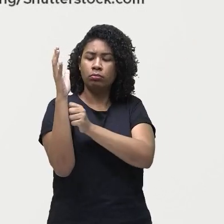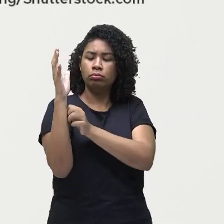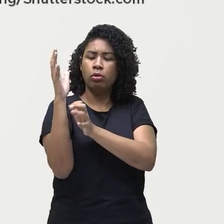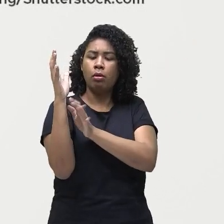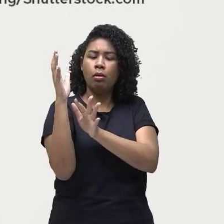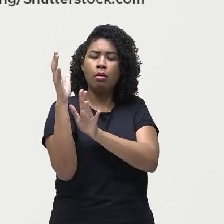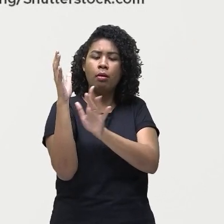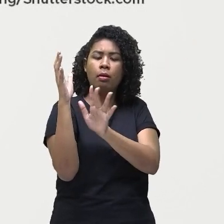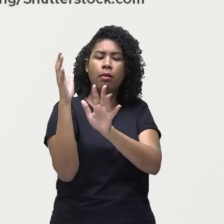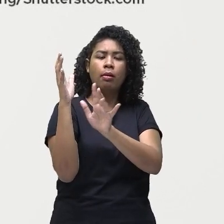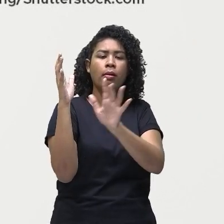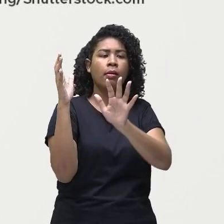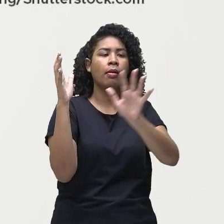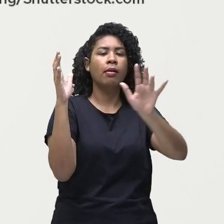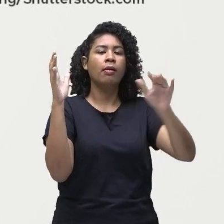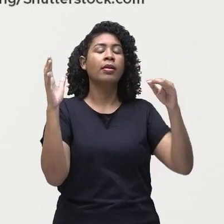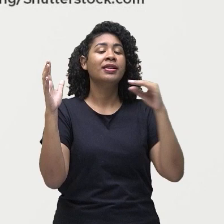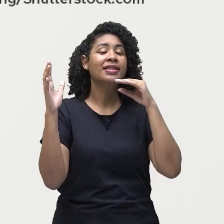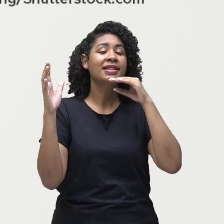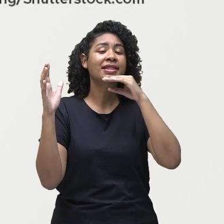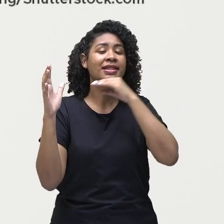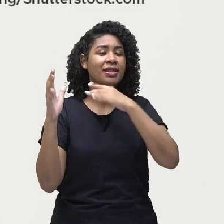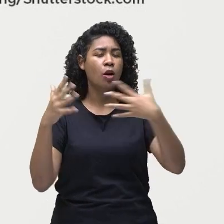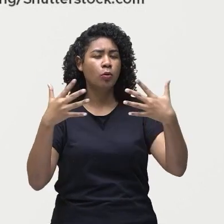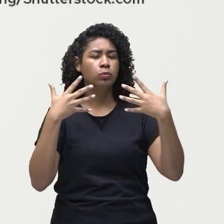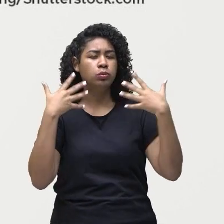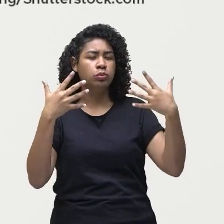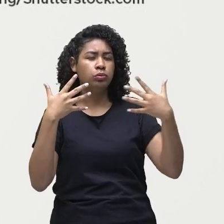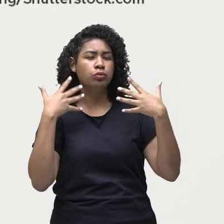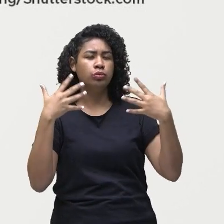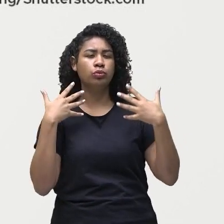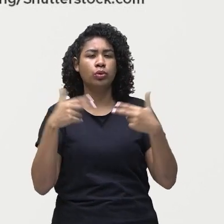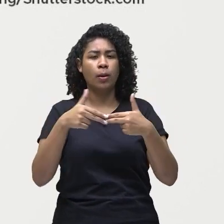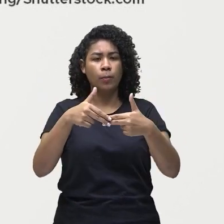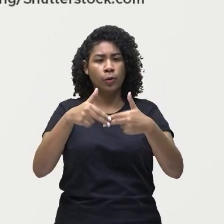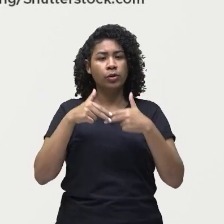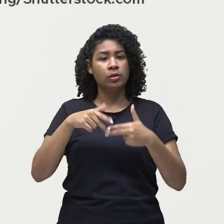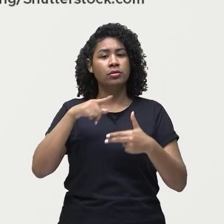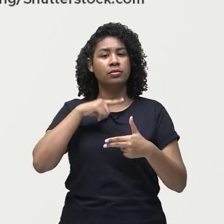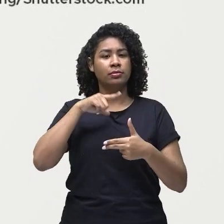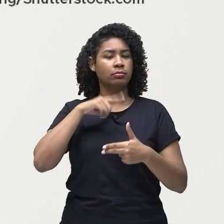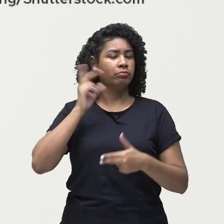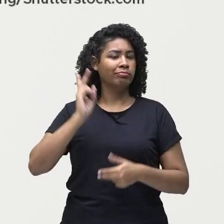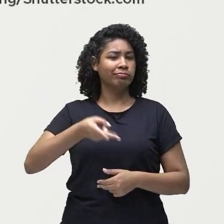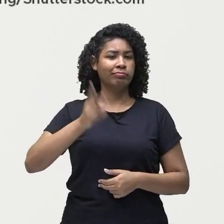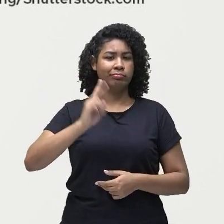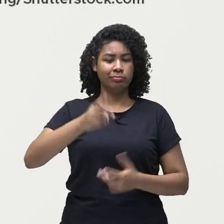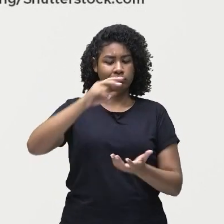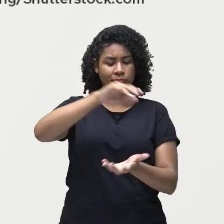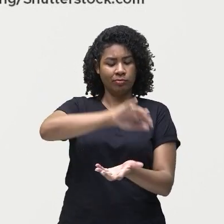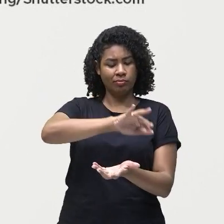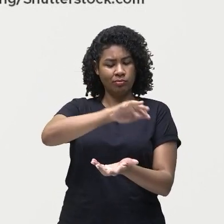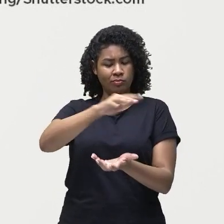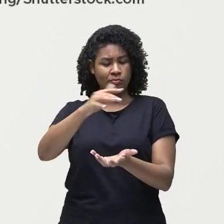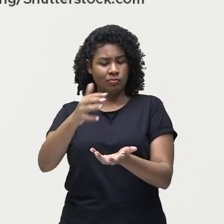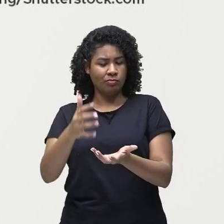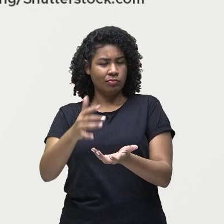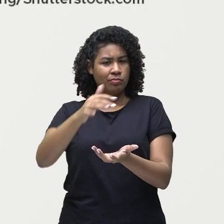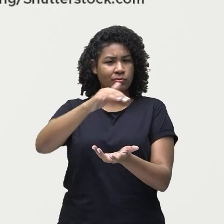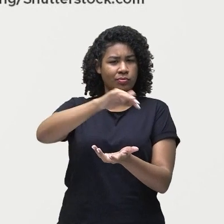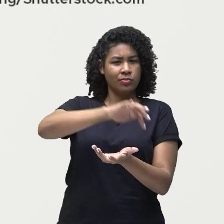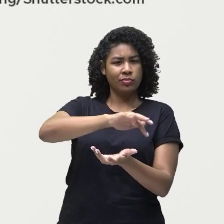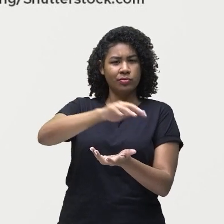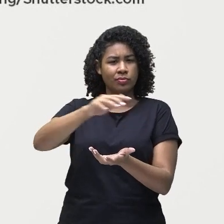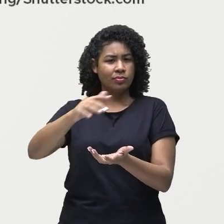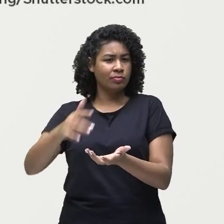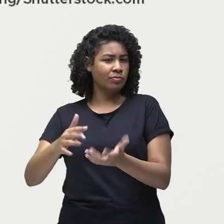absorvem o calor e depois o enviam de volta para a Terra. Sem